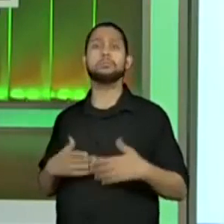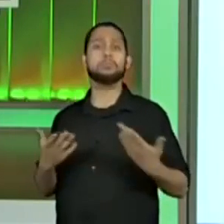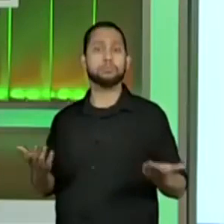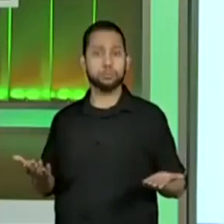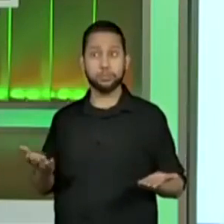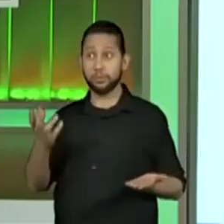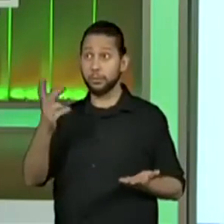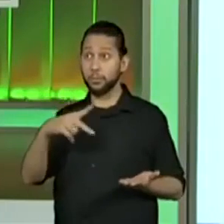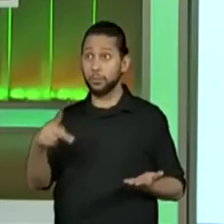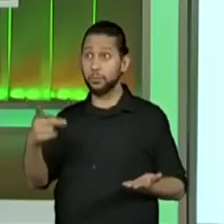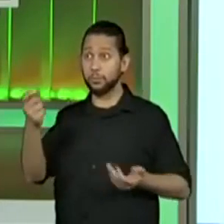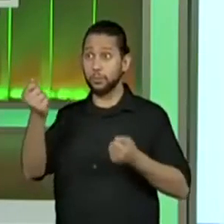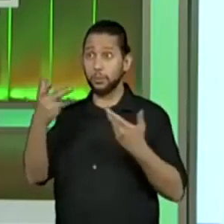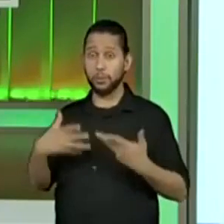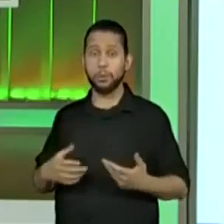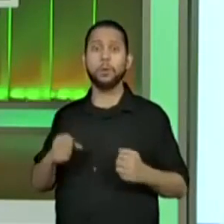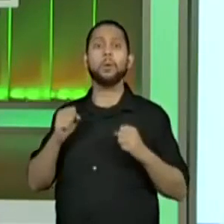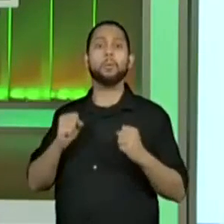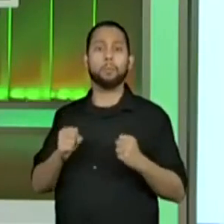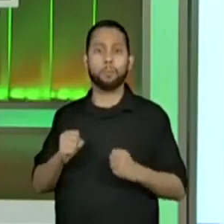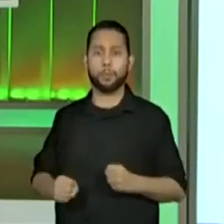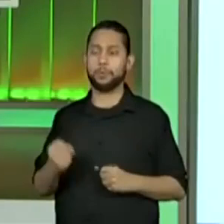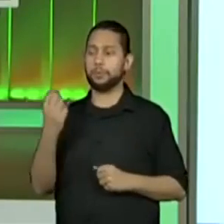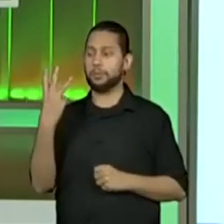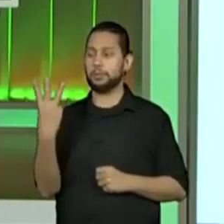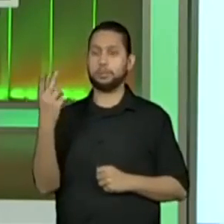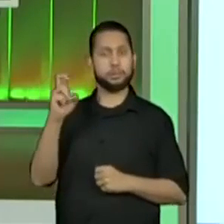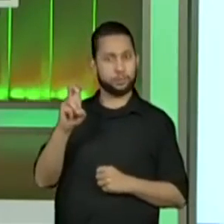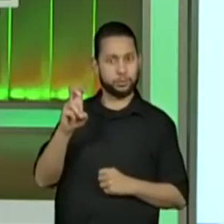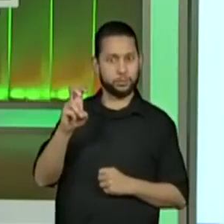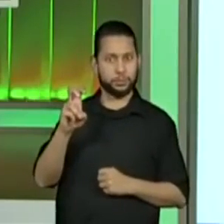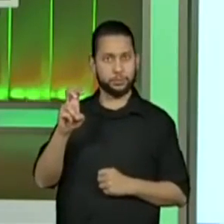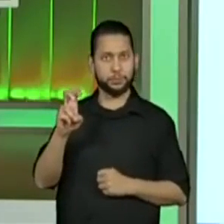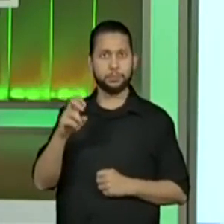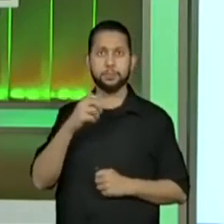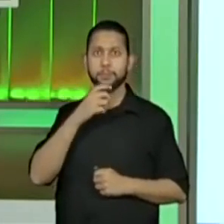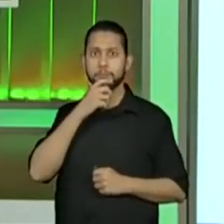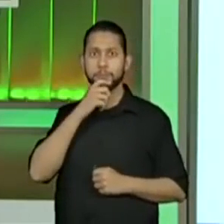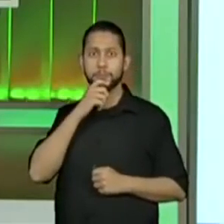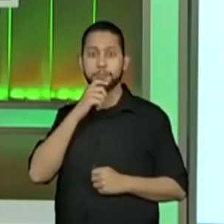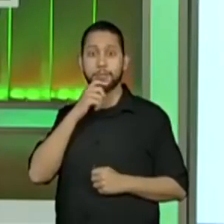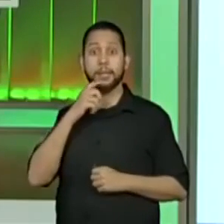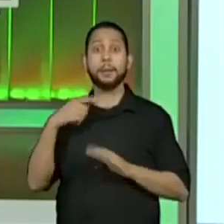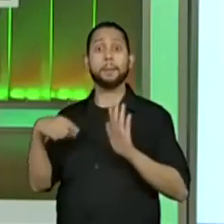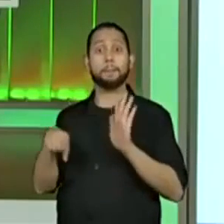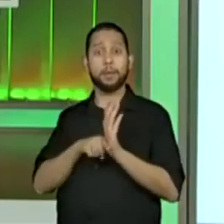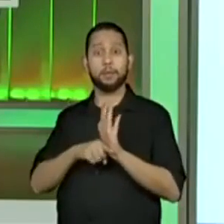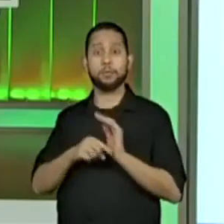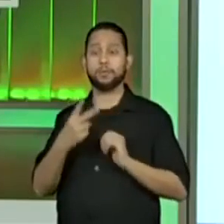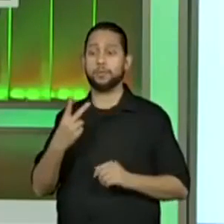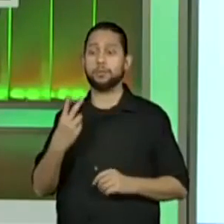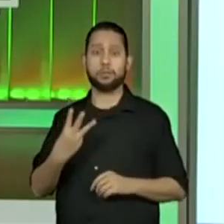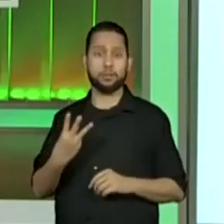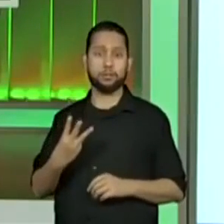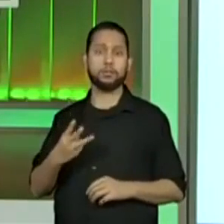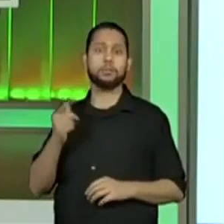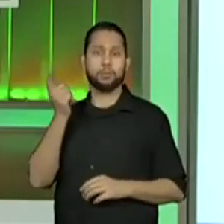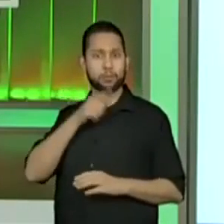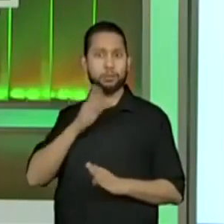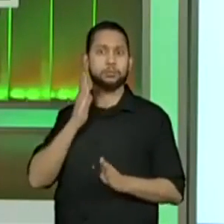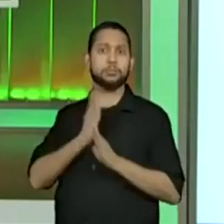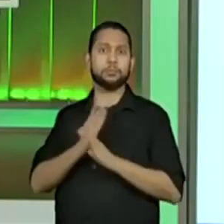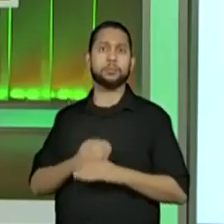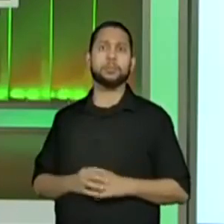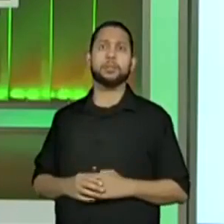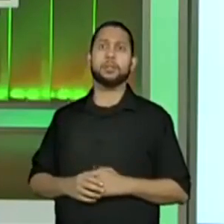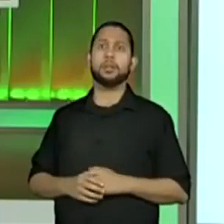segundo a Proizolete, pegar o 35 e subtrair o 23? 23, que